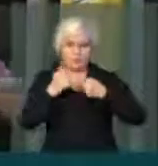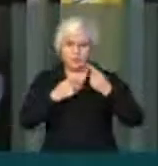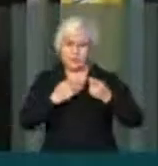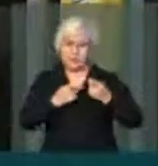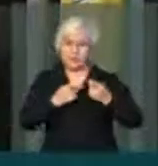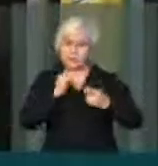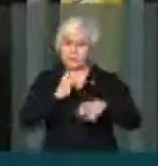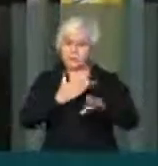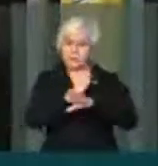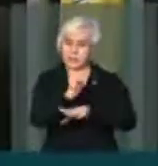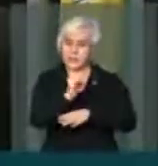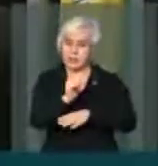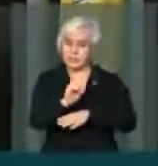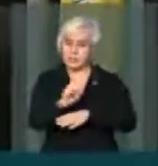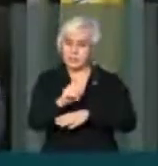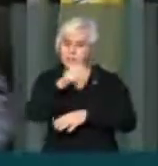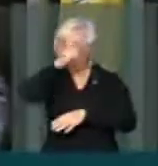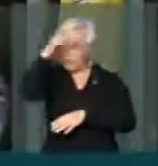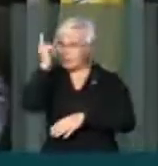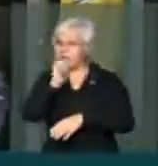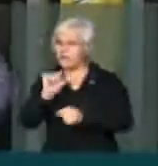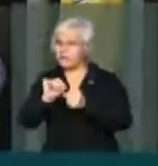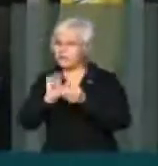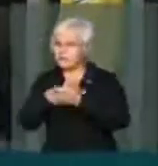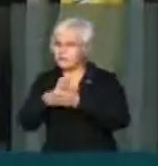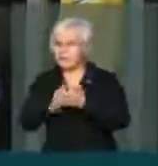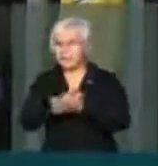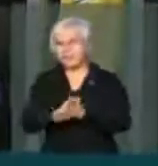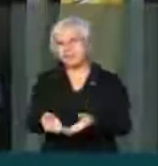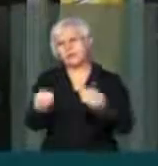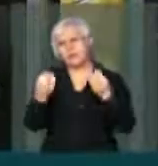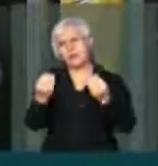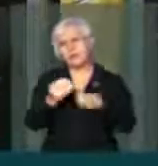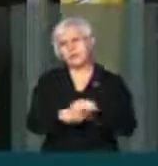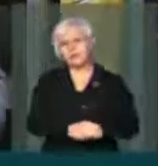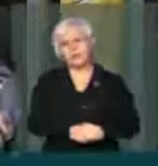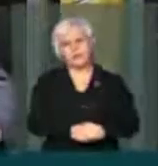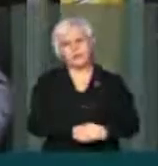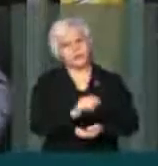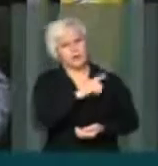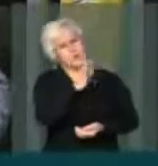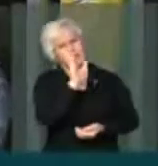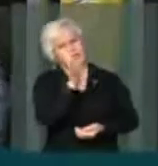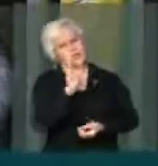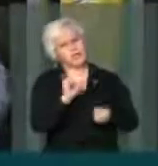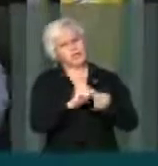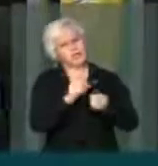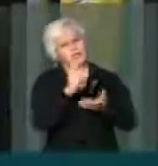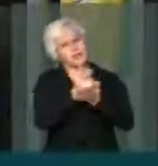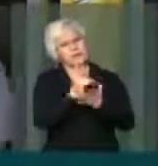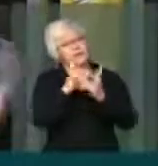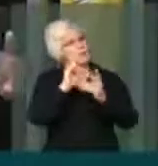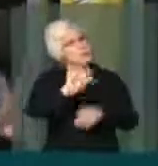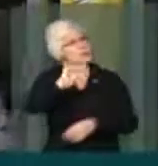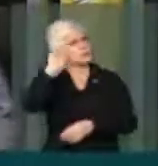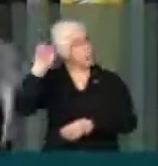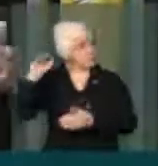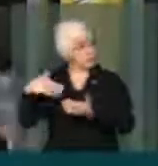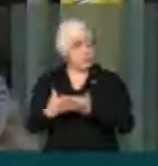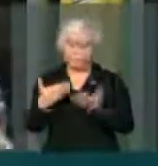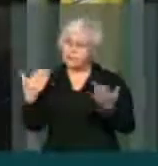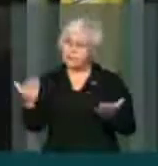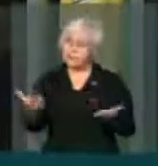os prefeitos não vão terminar suas obras. Ora, vocês estão dando calote nos prefeitos durante todo esse tempo. Vocês dão calote nas